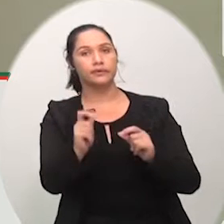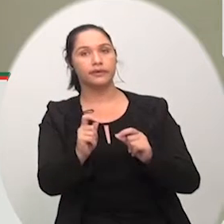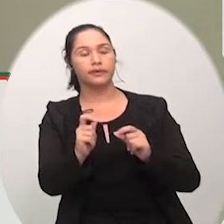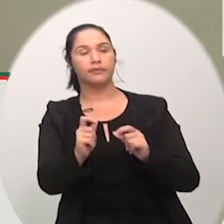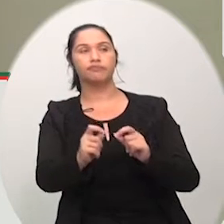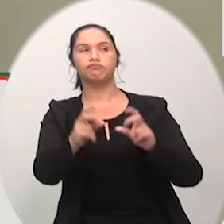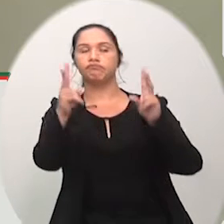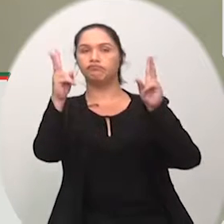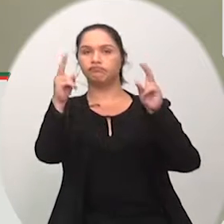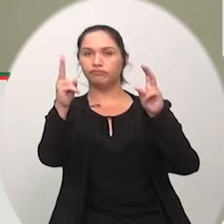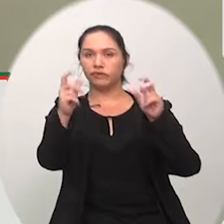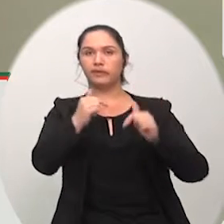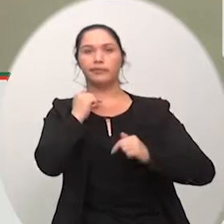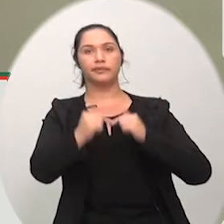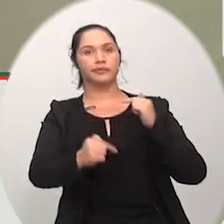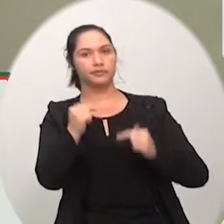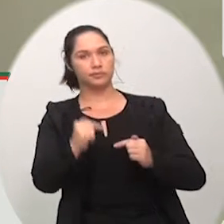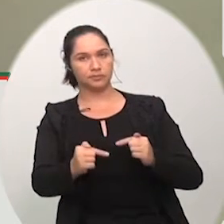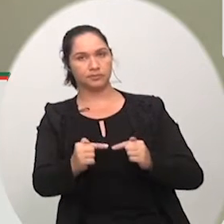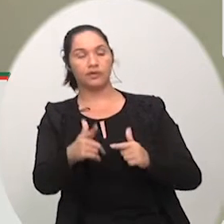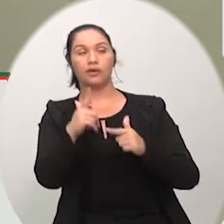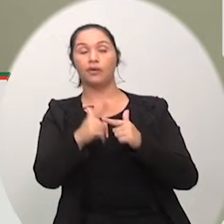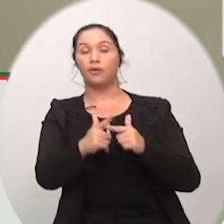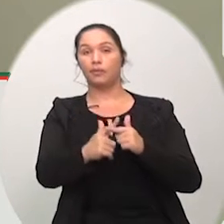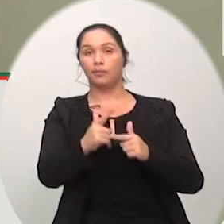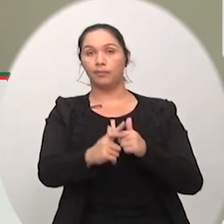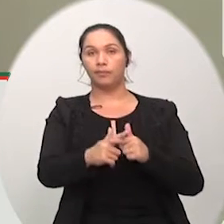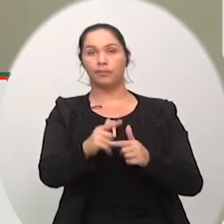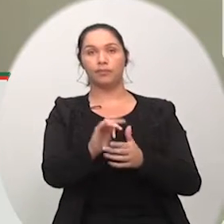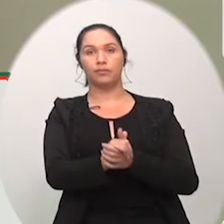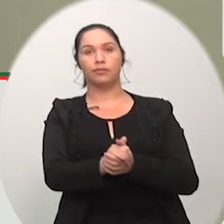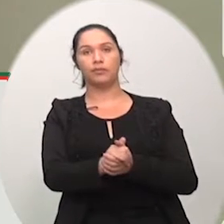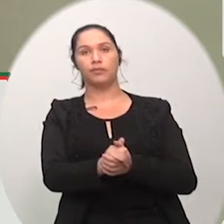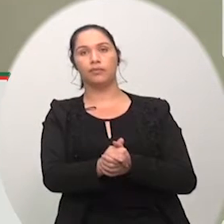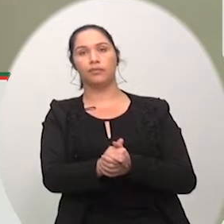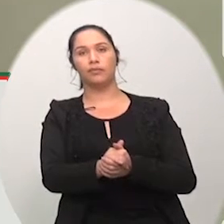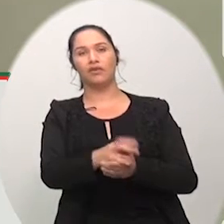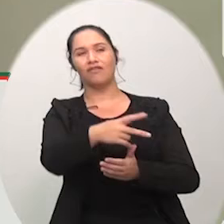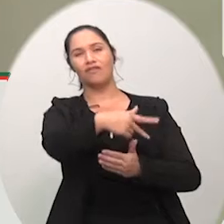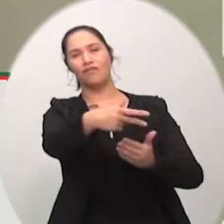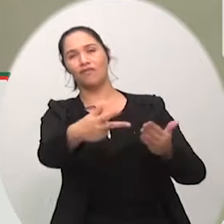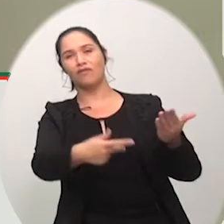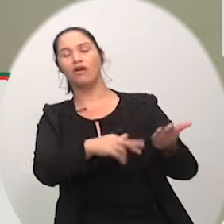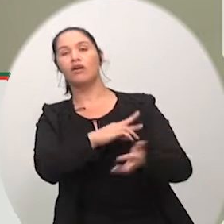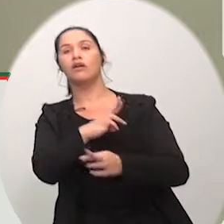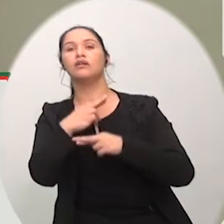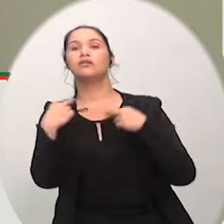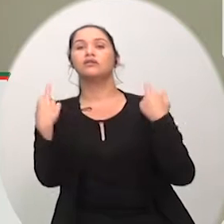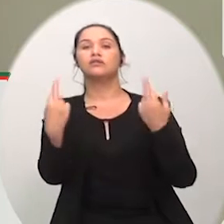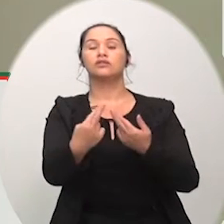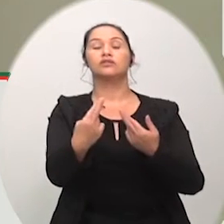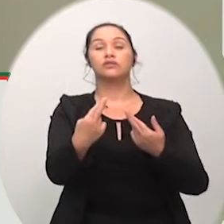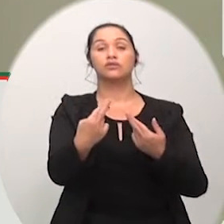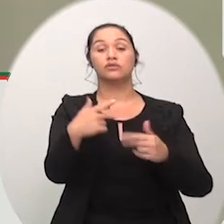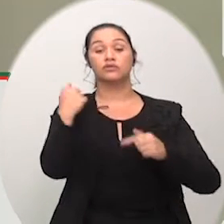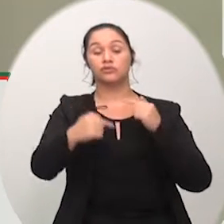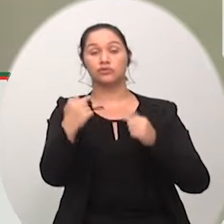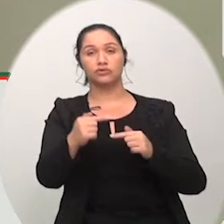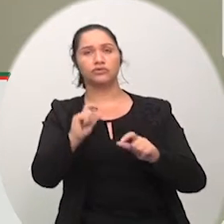assunto que nós temos levantado em várias sessões aqui a respeito das calçadas